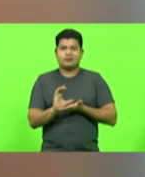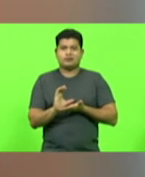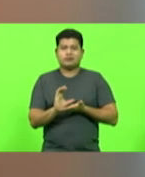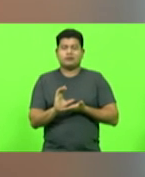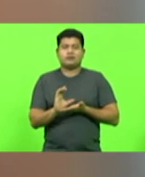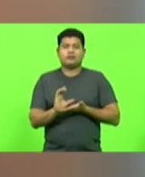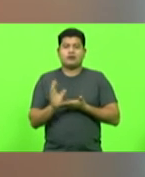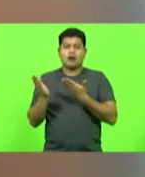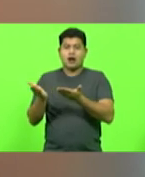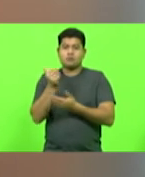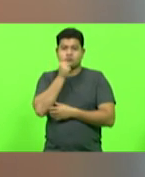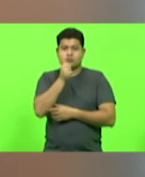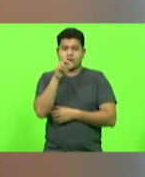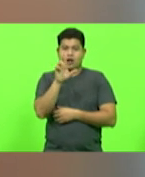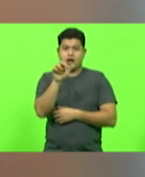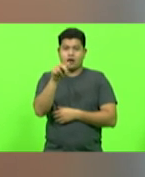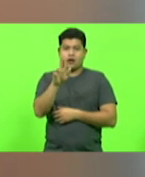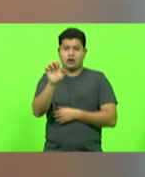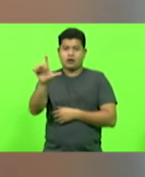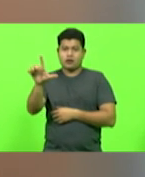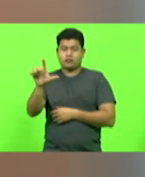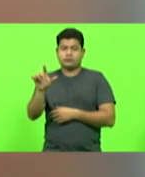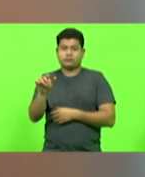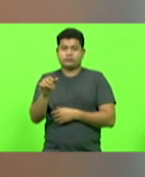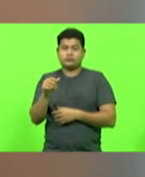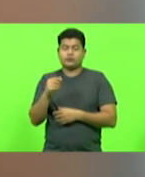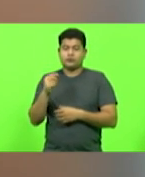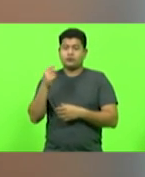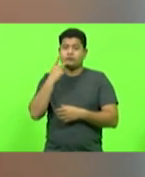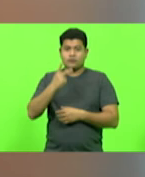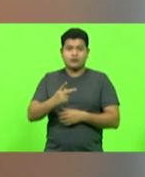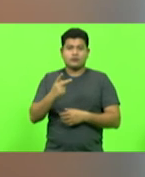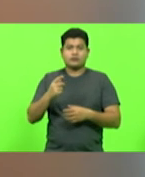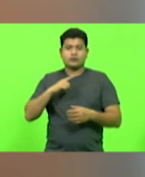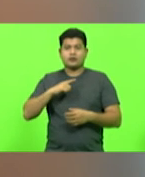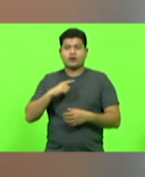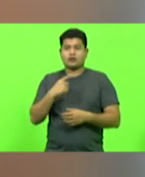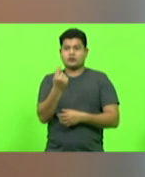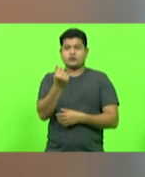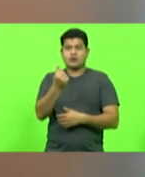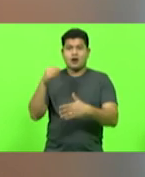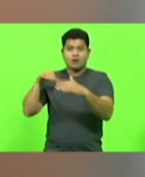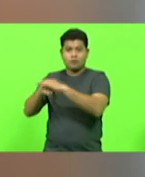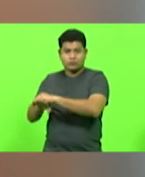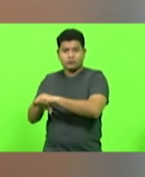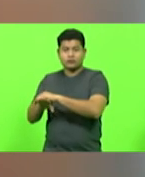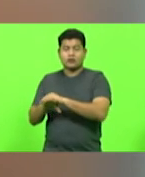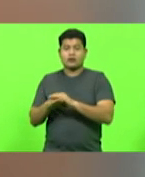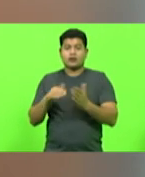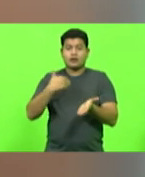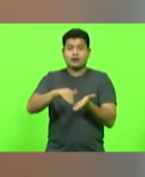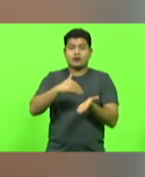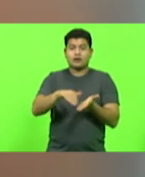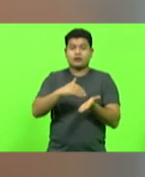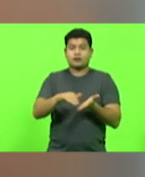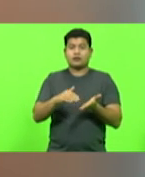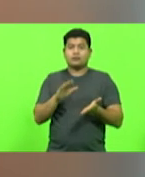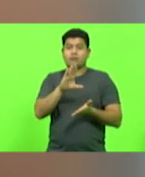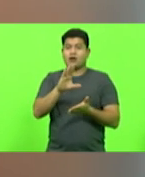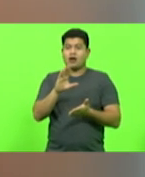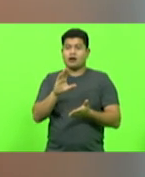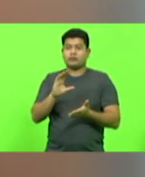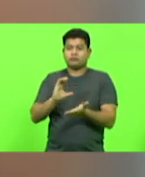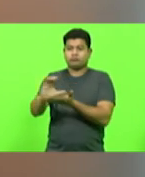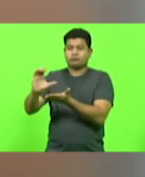social são aplicados. Existem valores significativos parados nas contas da Secretaria que não estão sendo destinadas às